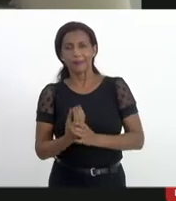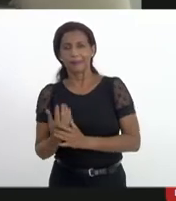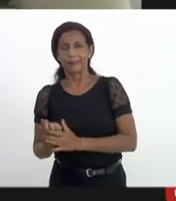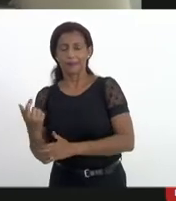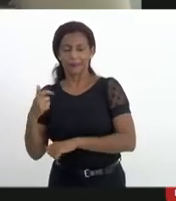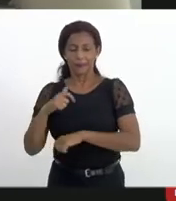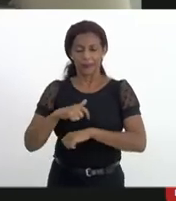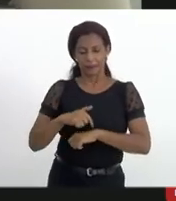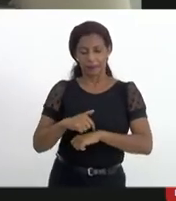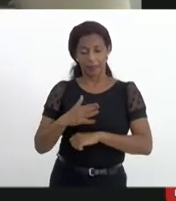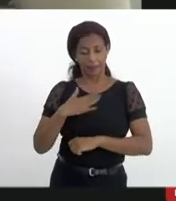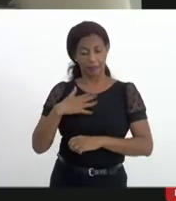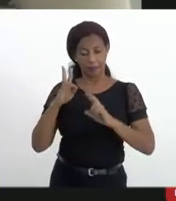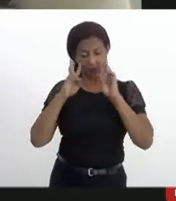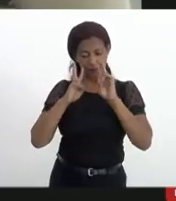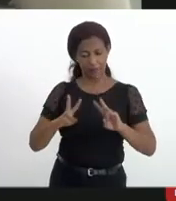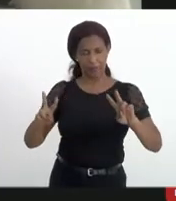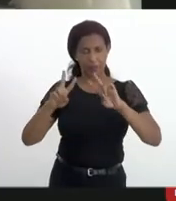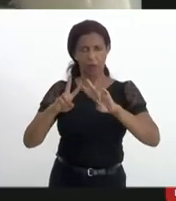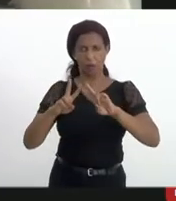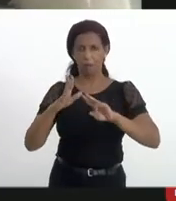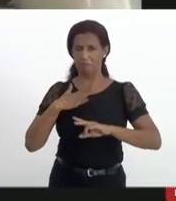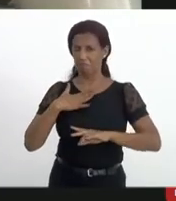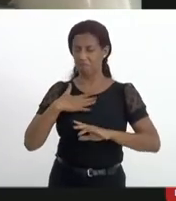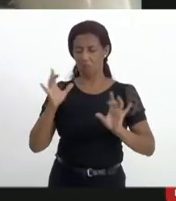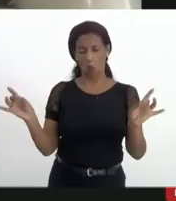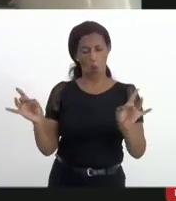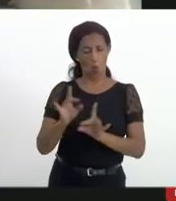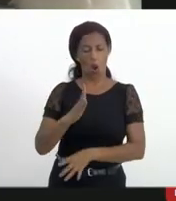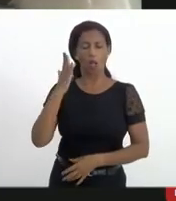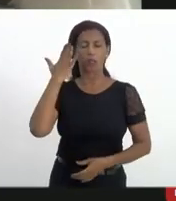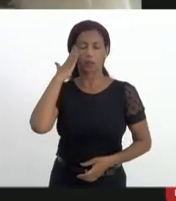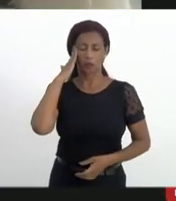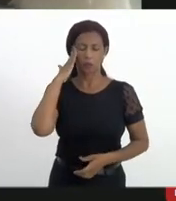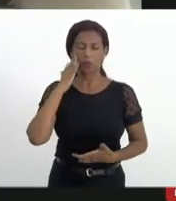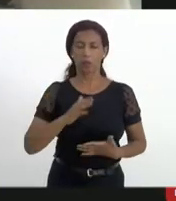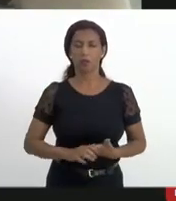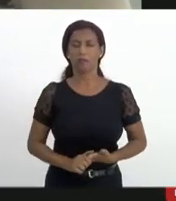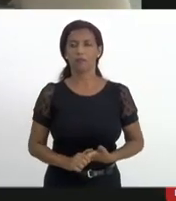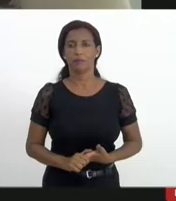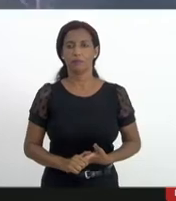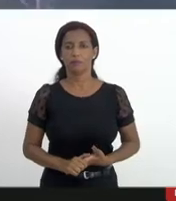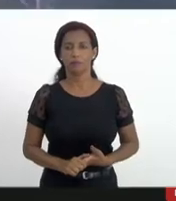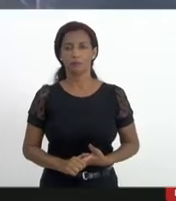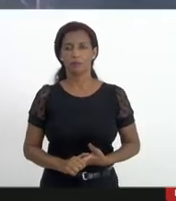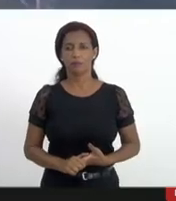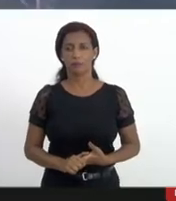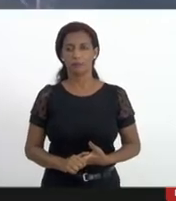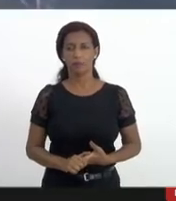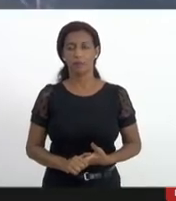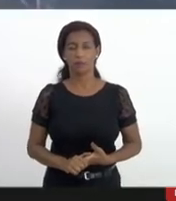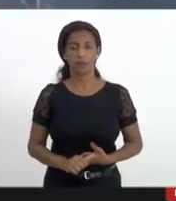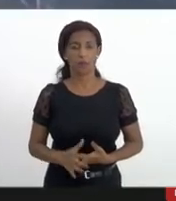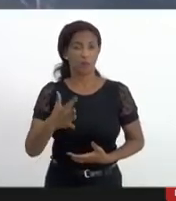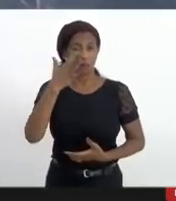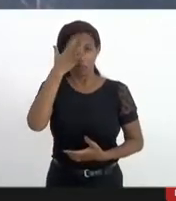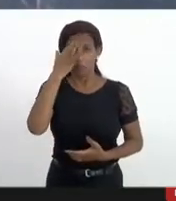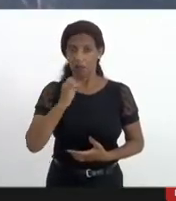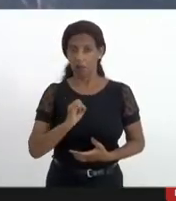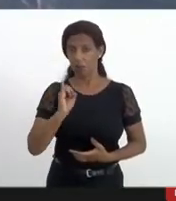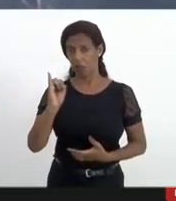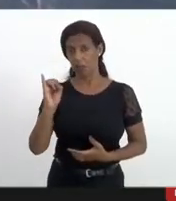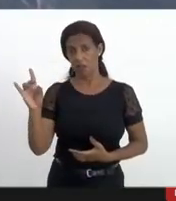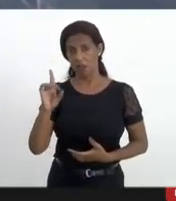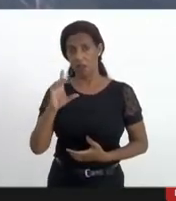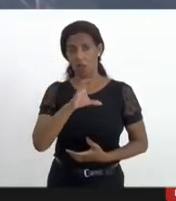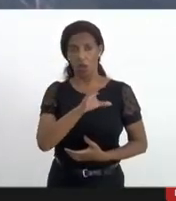meu ponto de vista pelo menos aqui está sanado da Presidência dos Direitos Humanos não sei se ainda o deputado Coronel